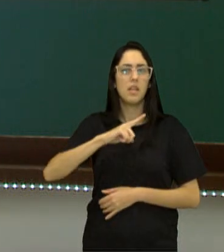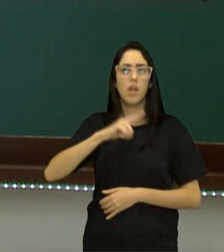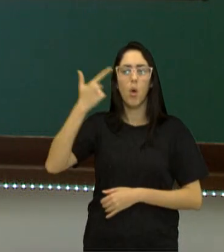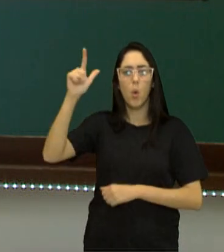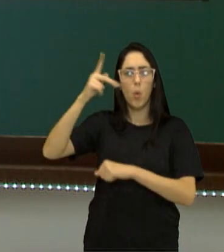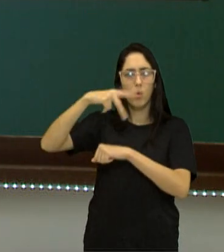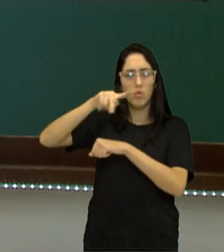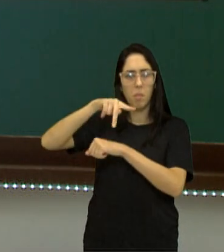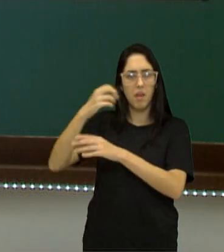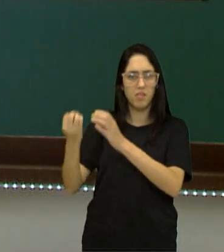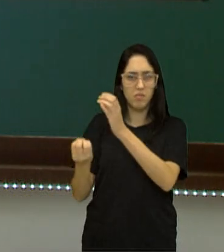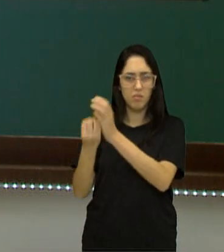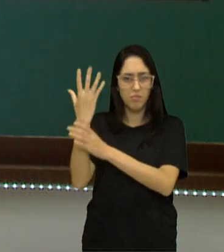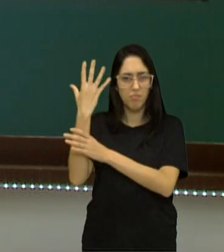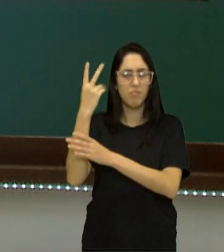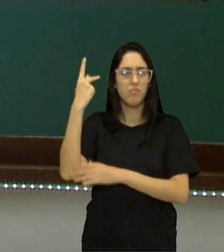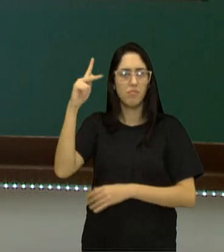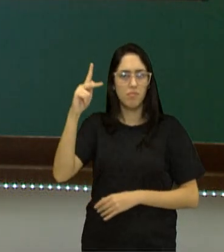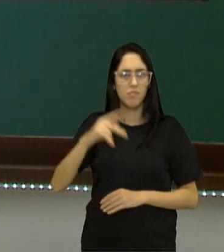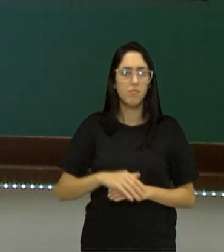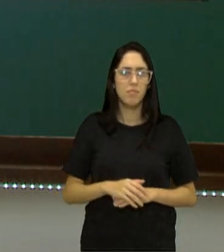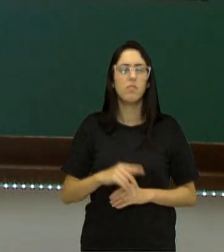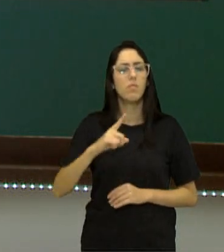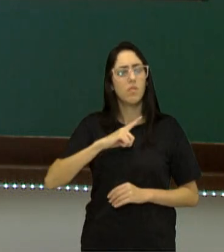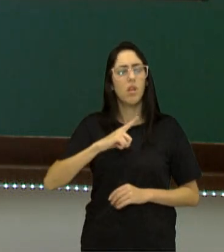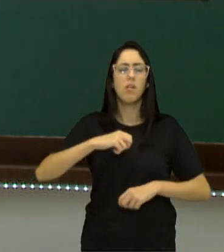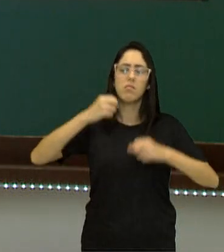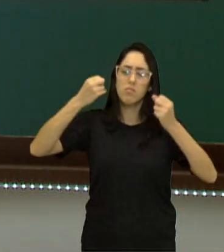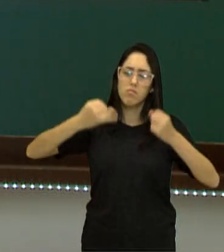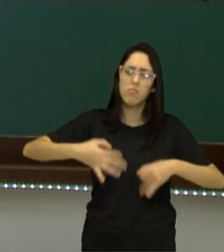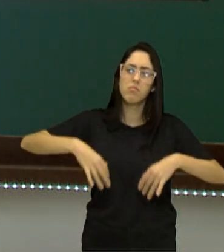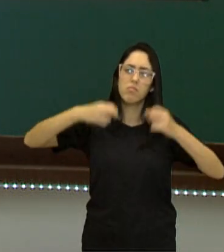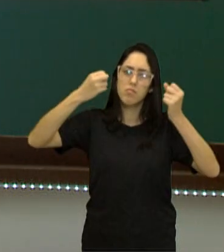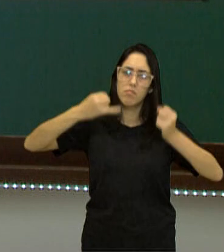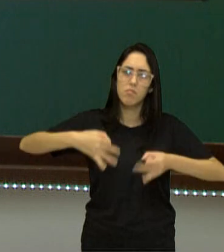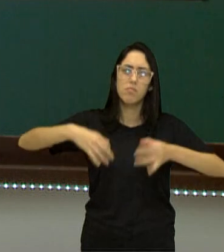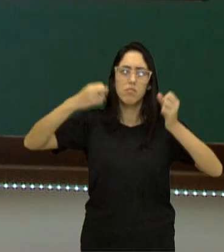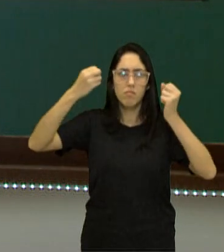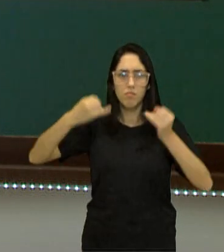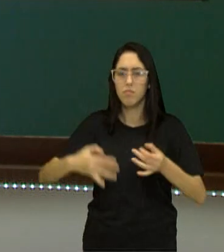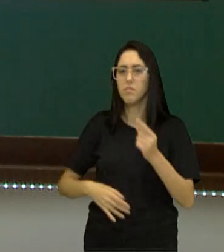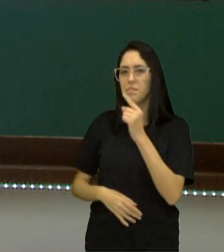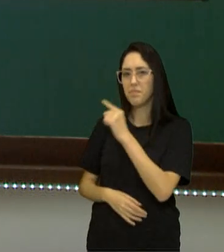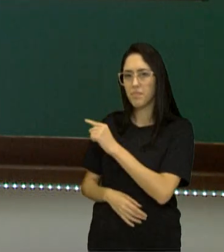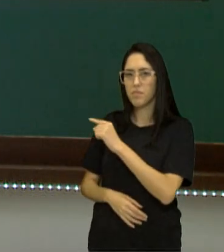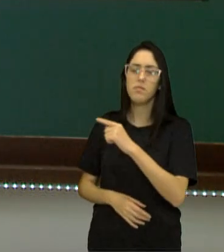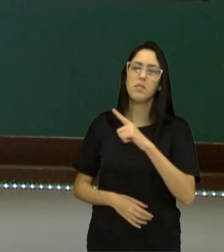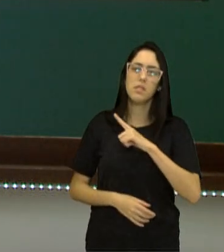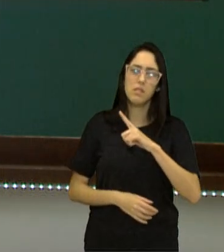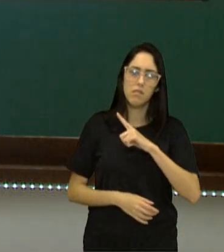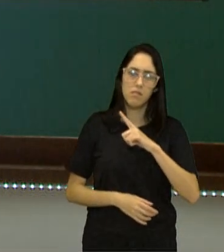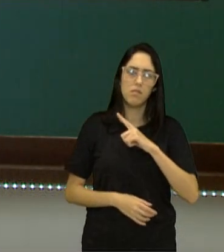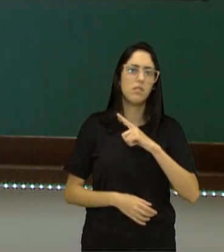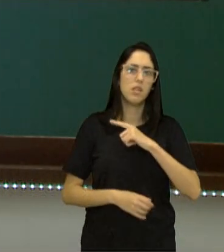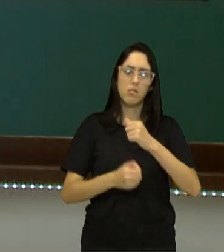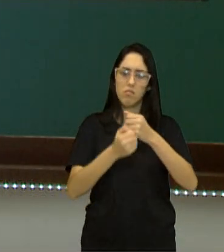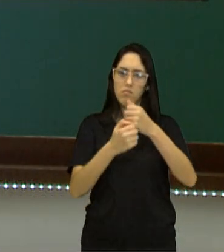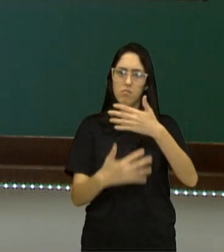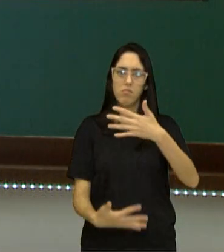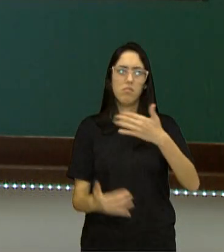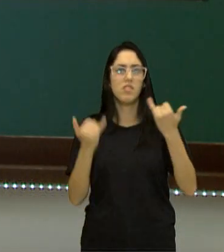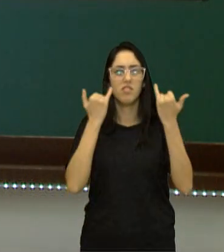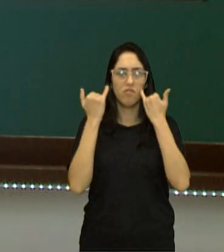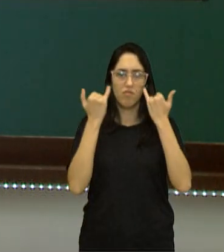111 Dots Studios e segue. E ele vai desenvolver. Tem mais informações